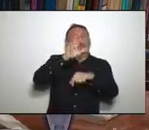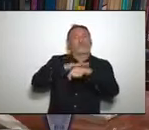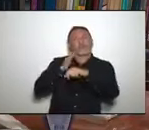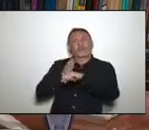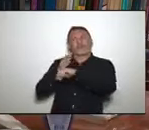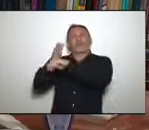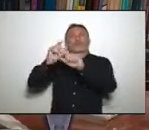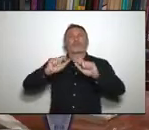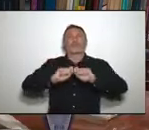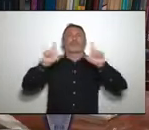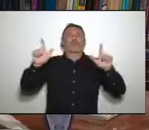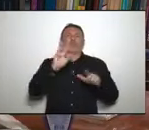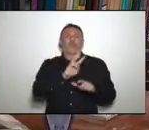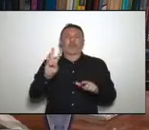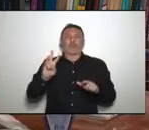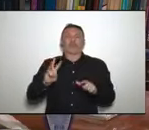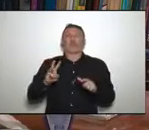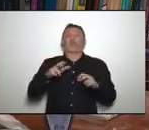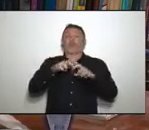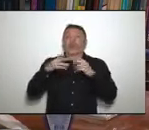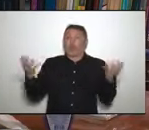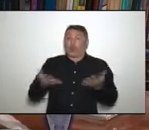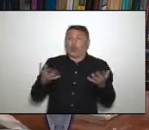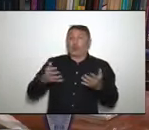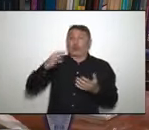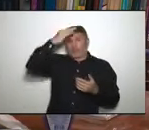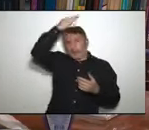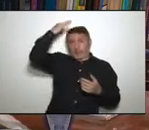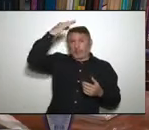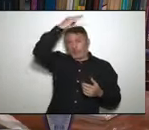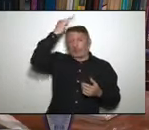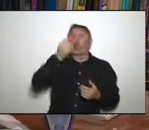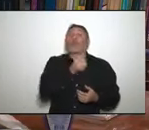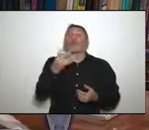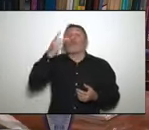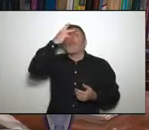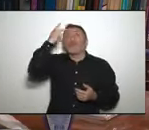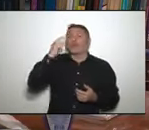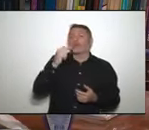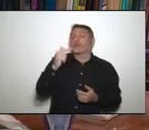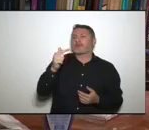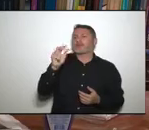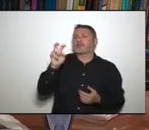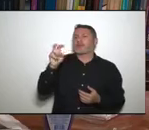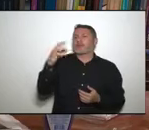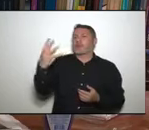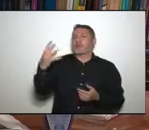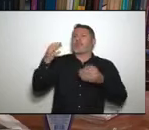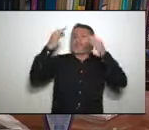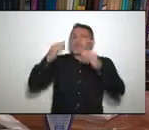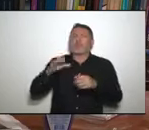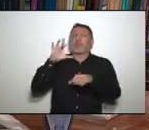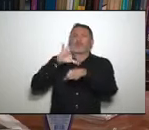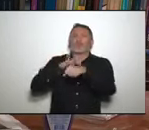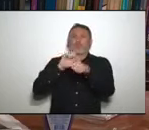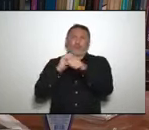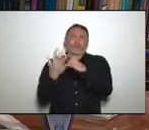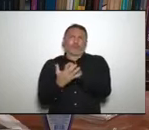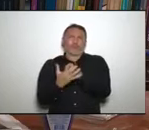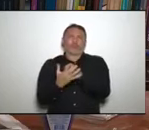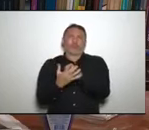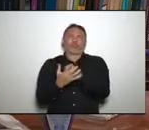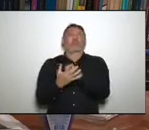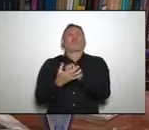neste momento, tem 754 pessoas confirmadas com COVID e, a partir de agora, então, esse sistema está